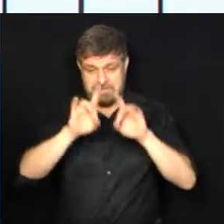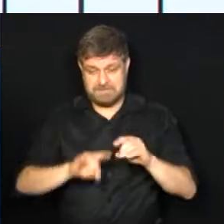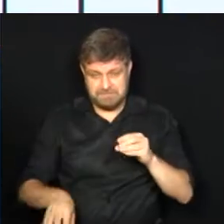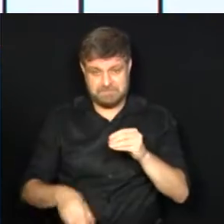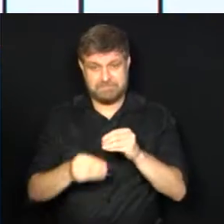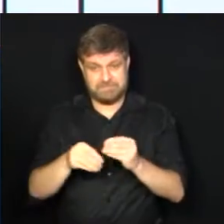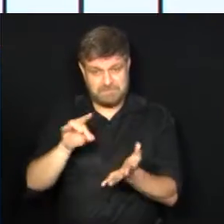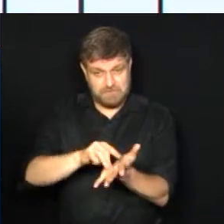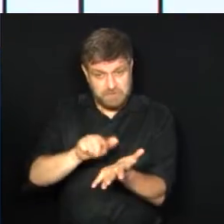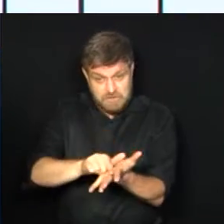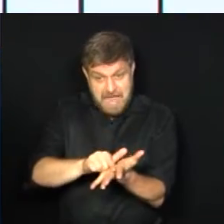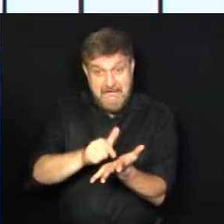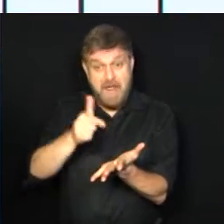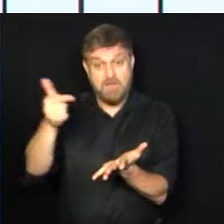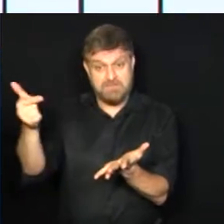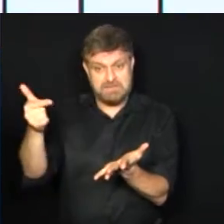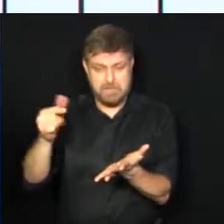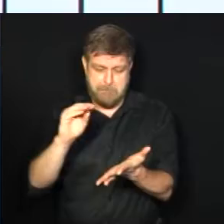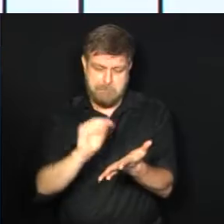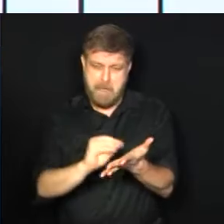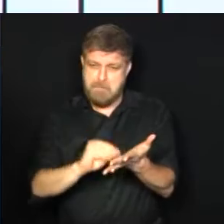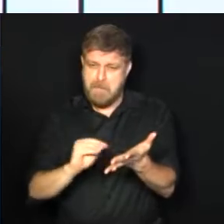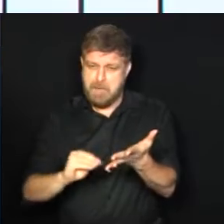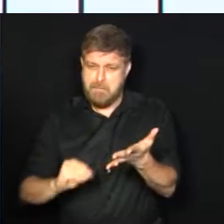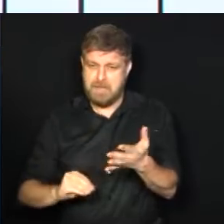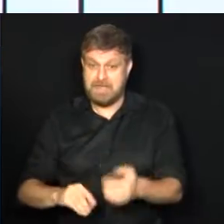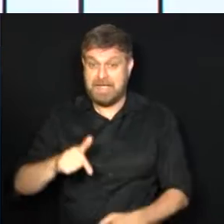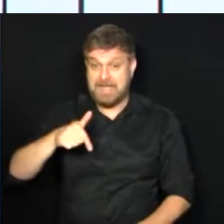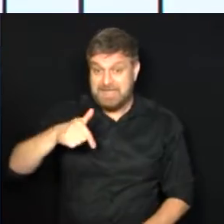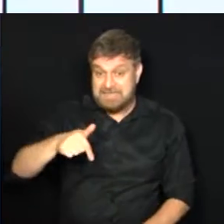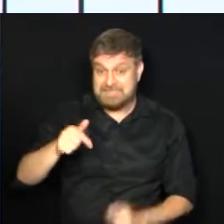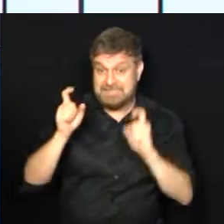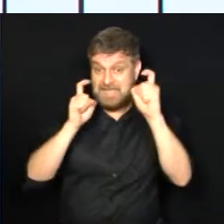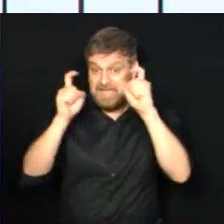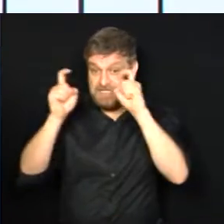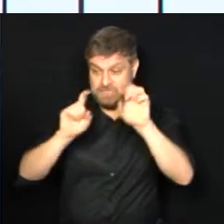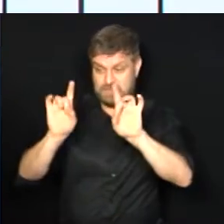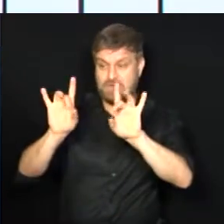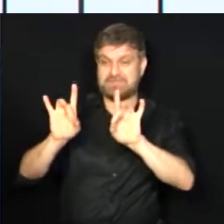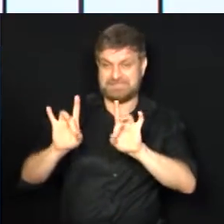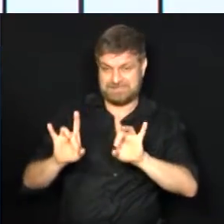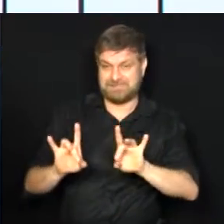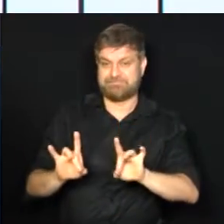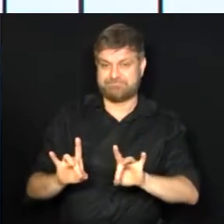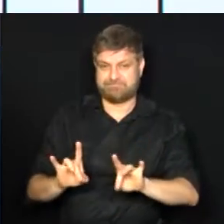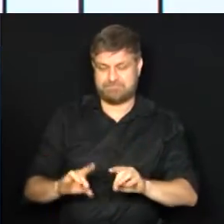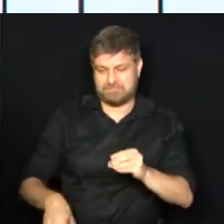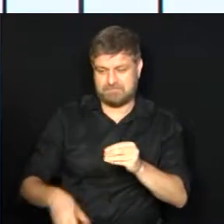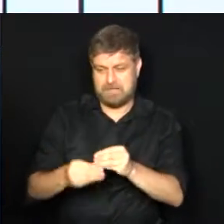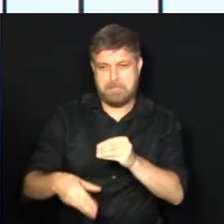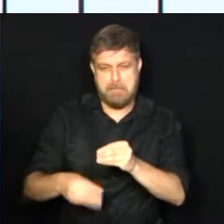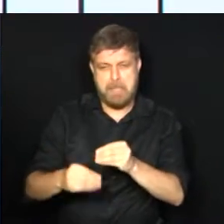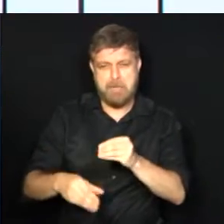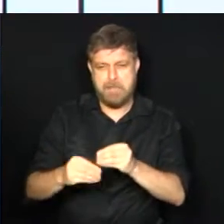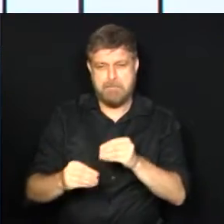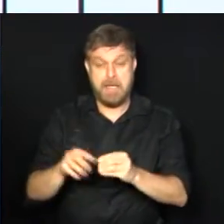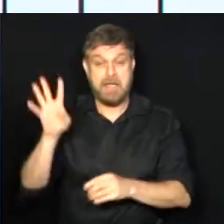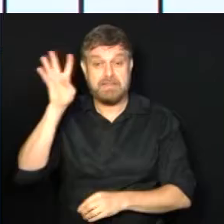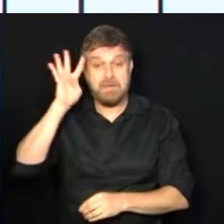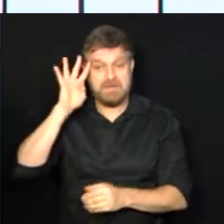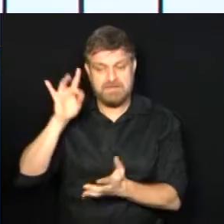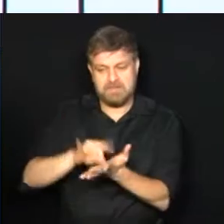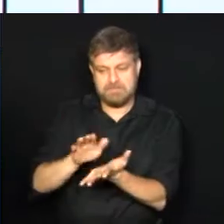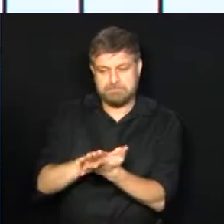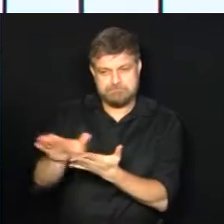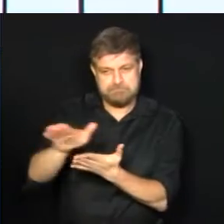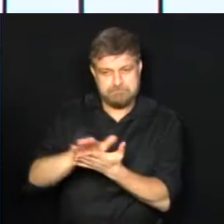hoje no Diário Oficial do Município. São 7 reuniões extraordinárias publicadas nesta quarta-feira, ou